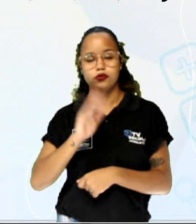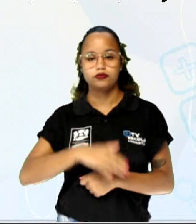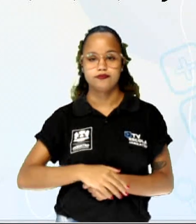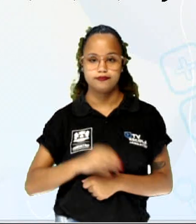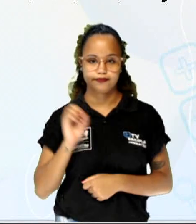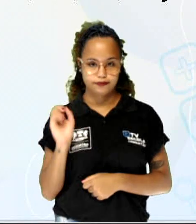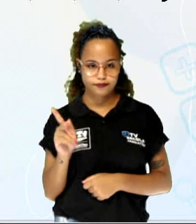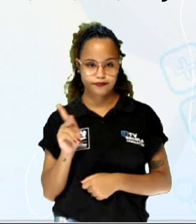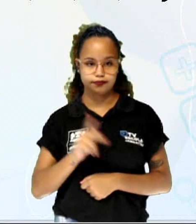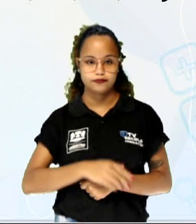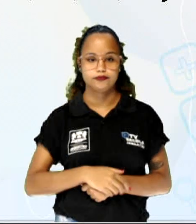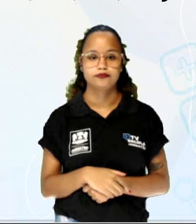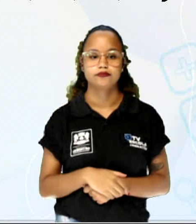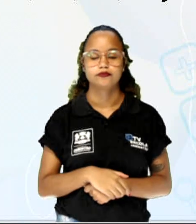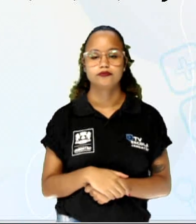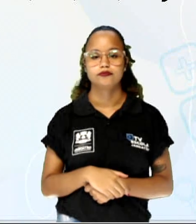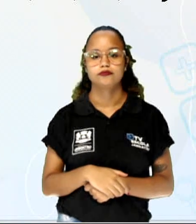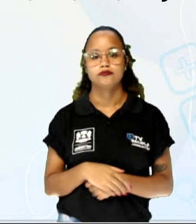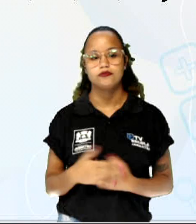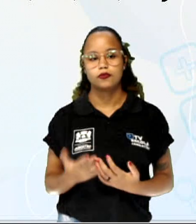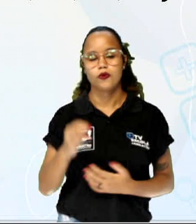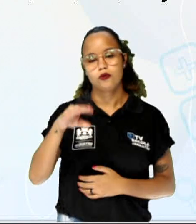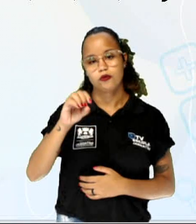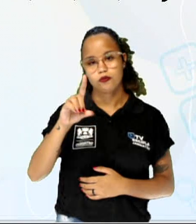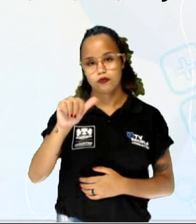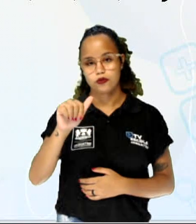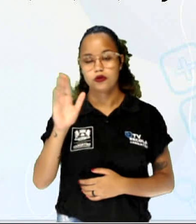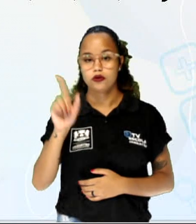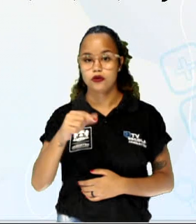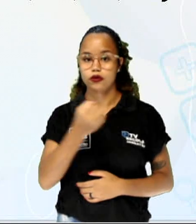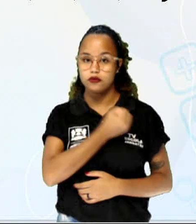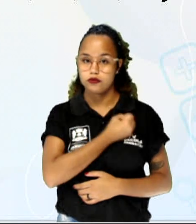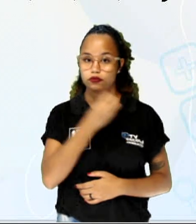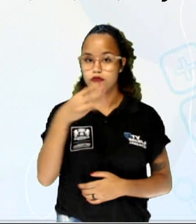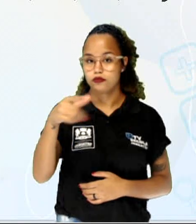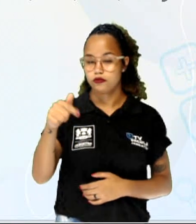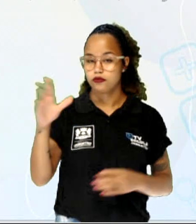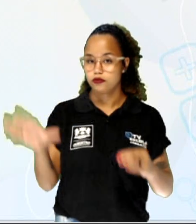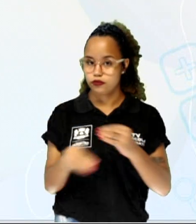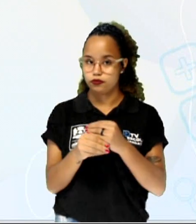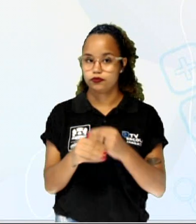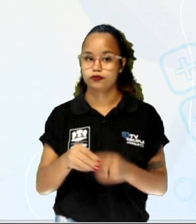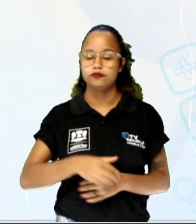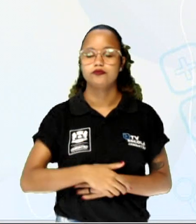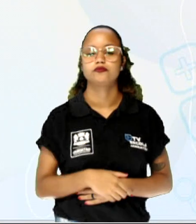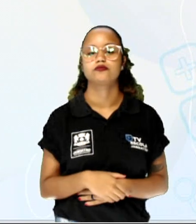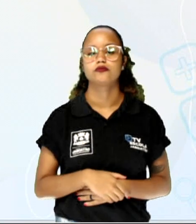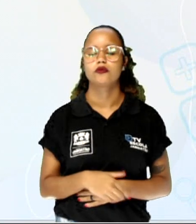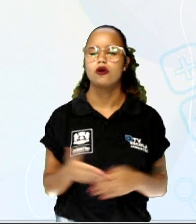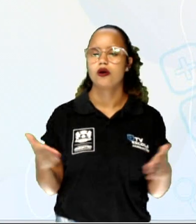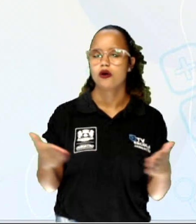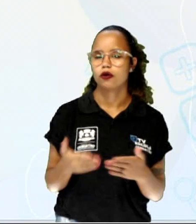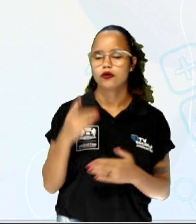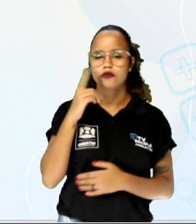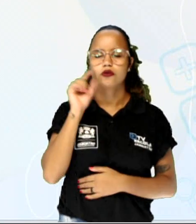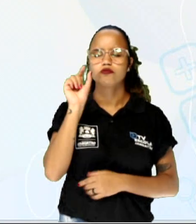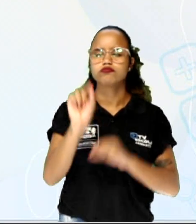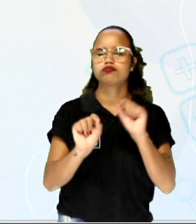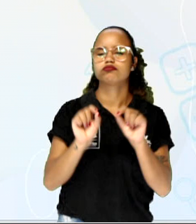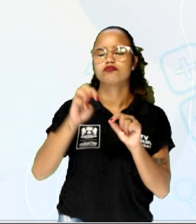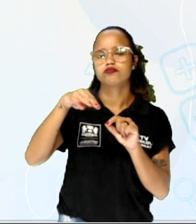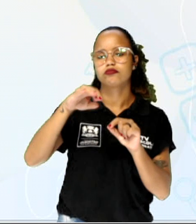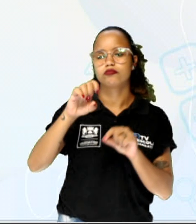ok? Então a moda vai ser 37 nesse conjunto aí. Vamos ver agora o que é mediana.